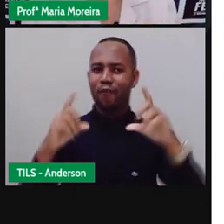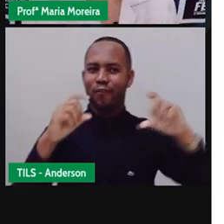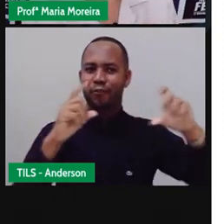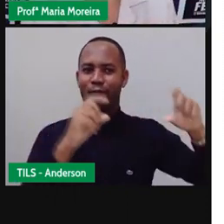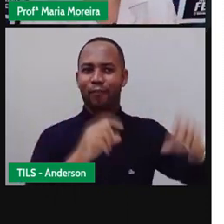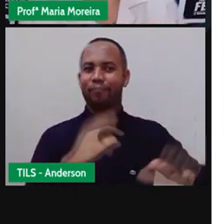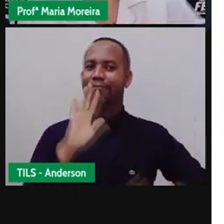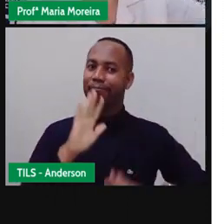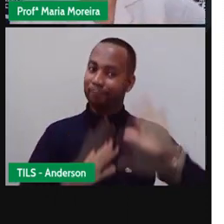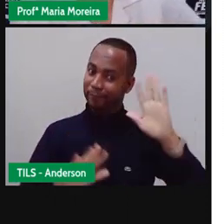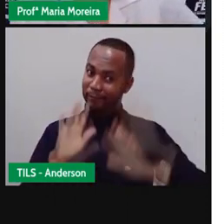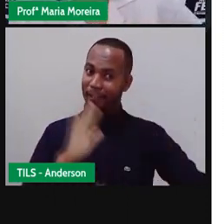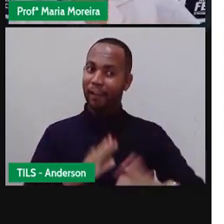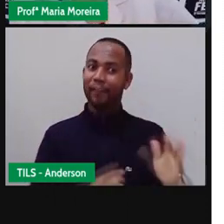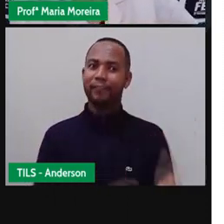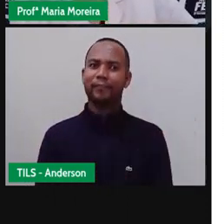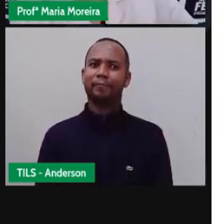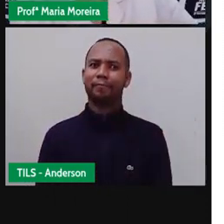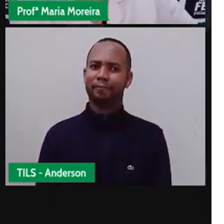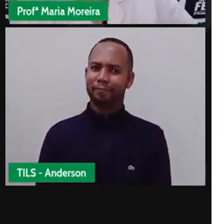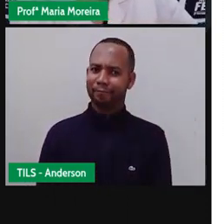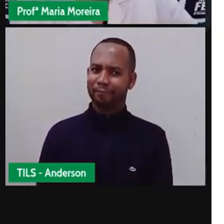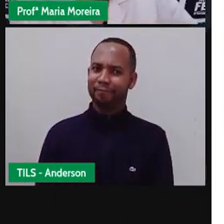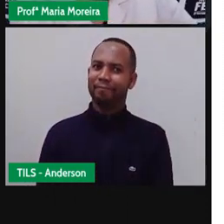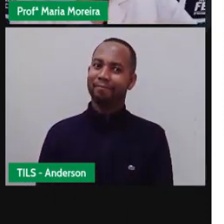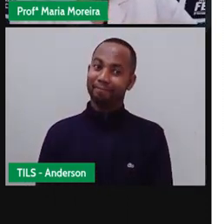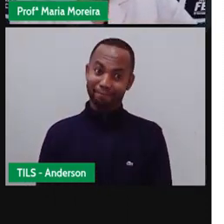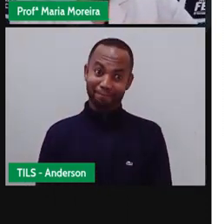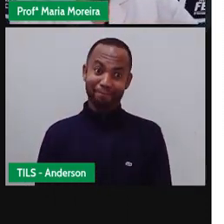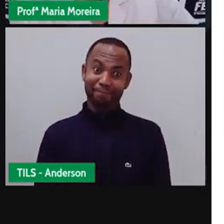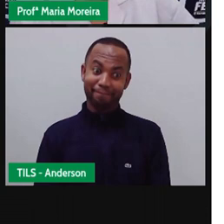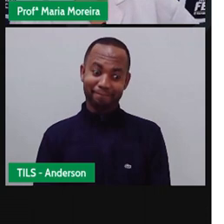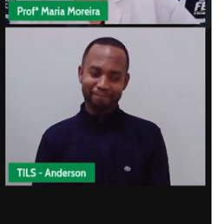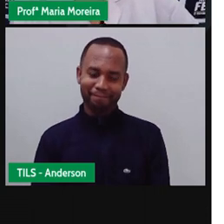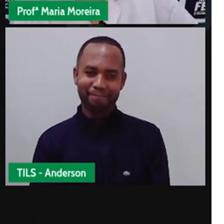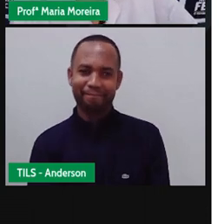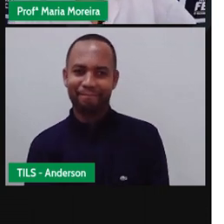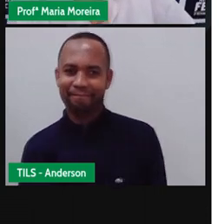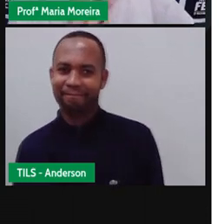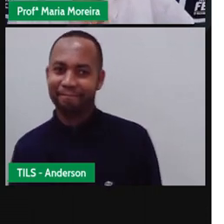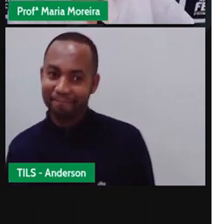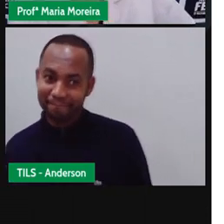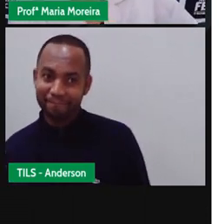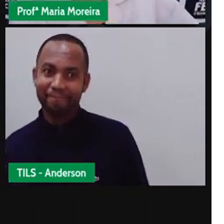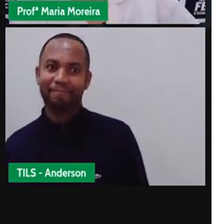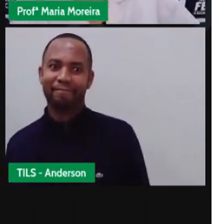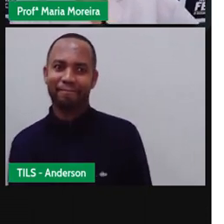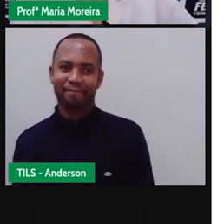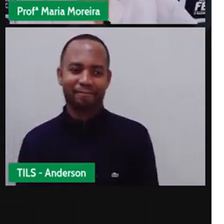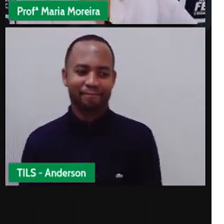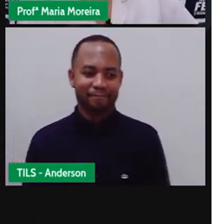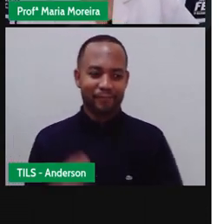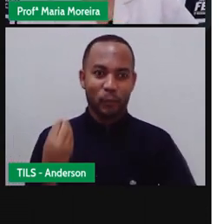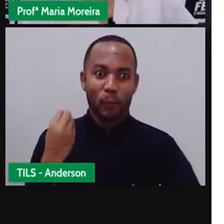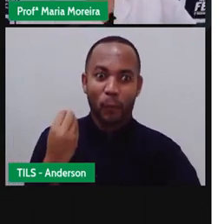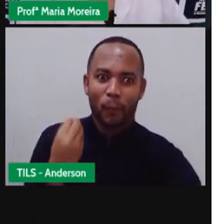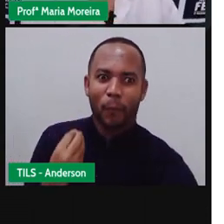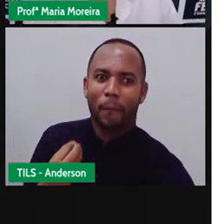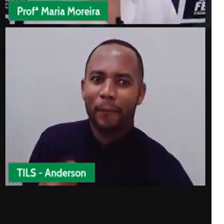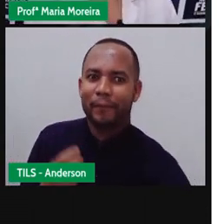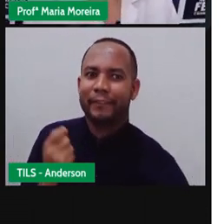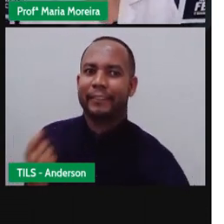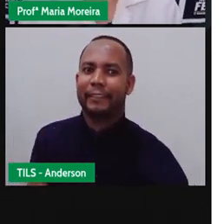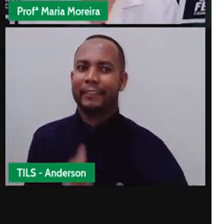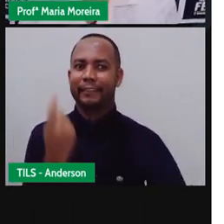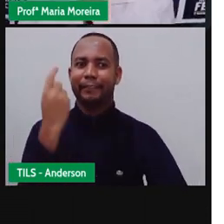foto, foto, então a já sabe. Como é que o Anderson conseguiu comprar um relógio de ouro, gente? E aí a começa a se perguntar. Vamos investigar. E o Anderson